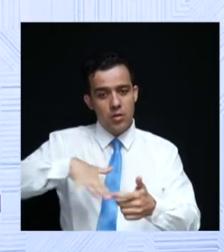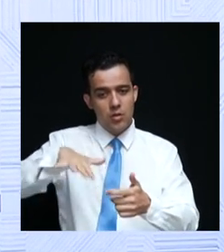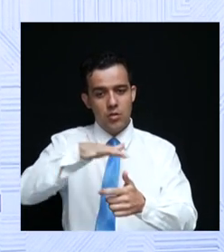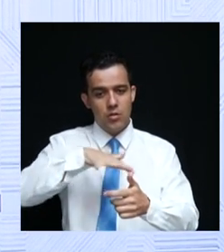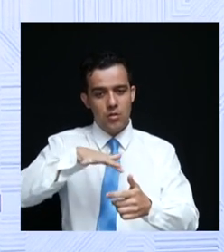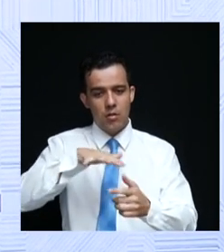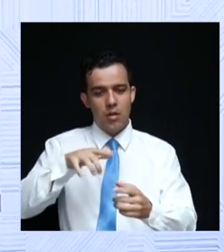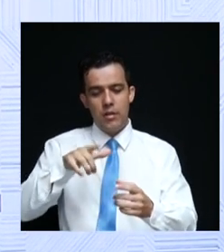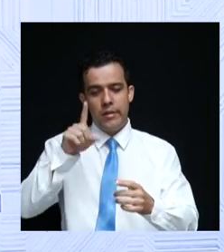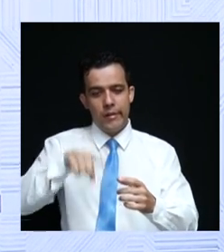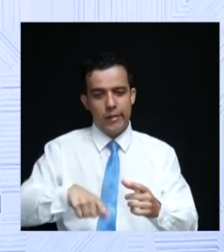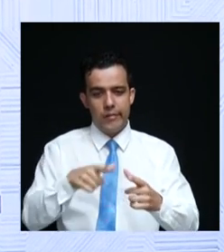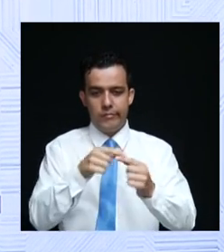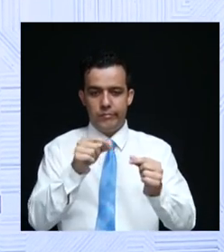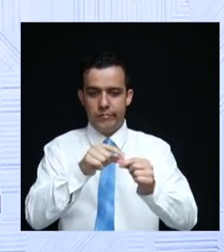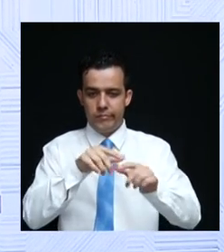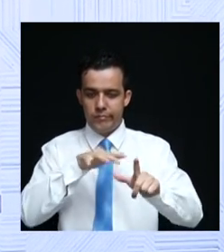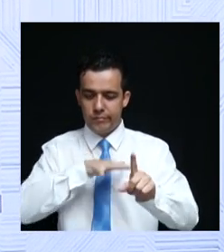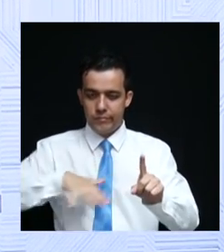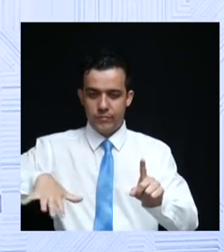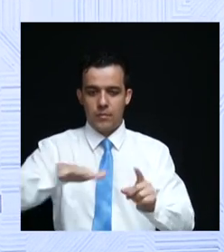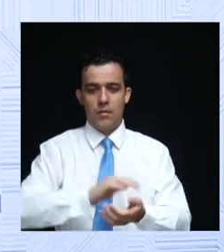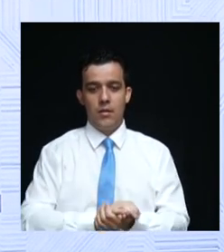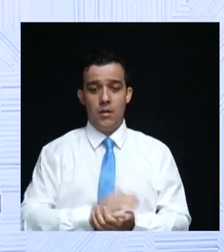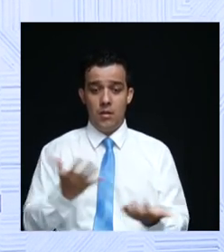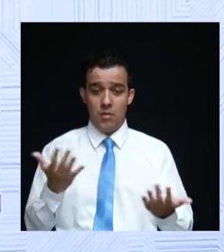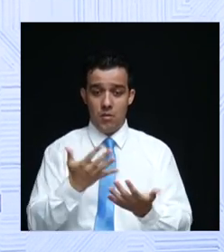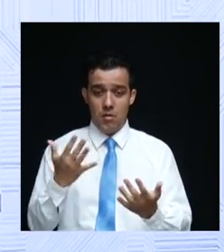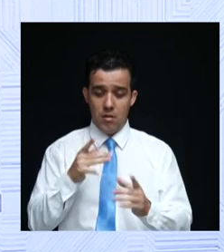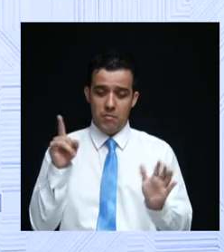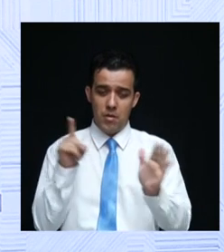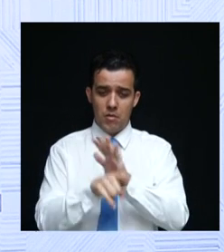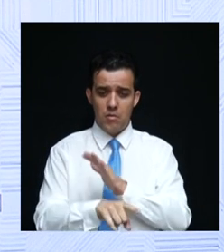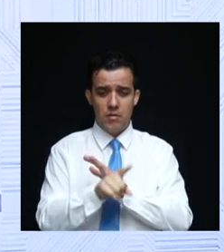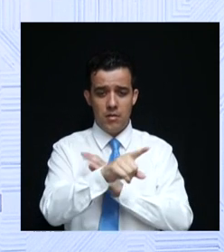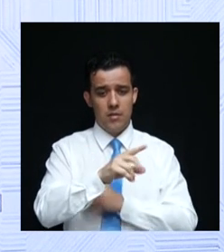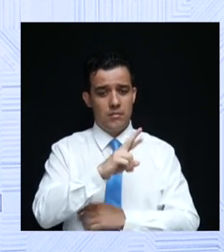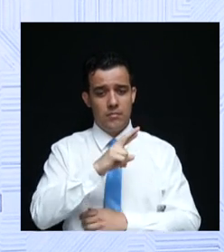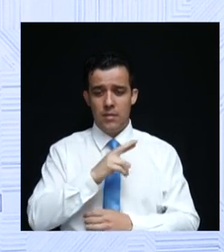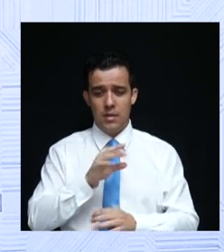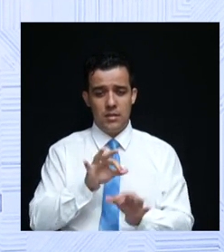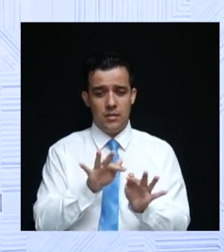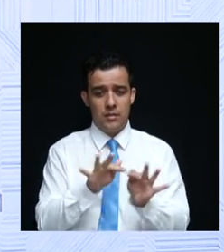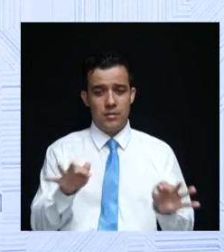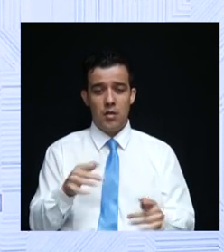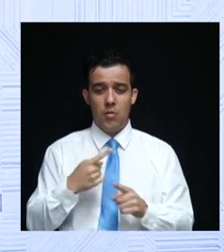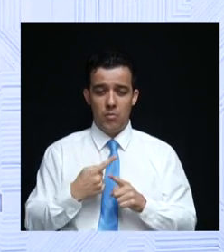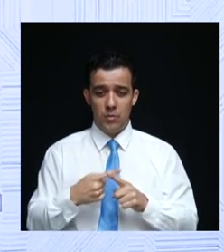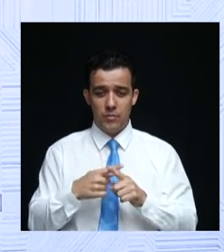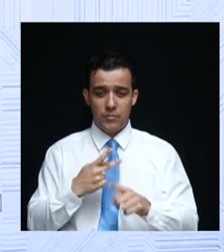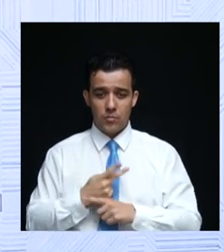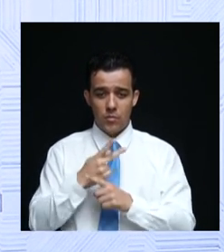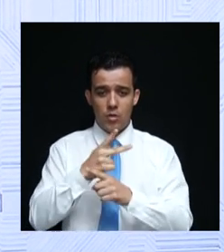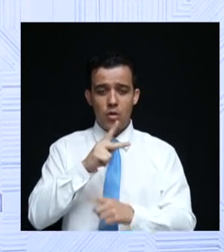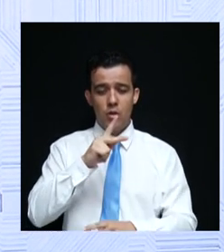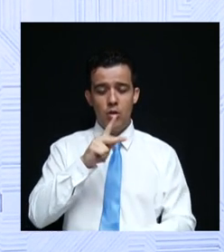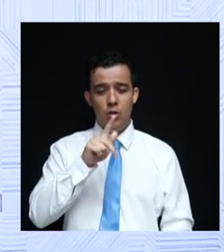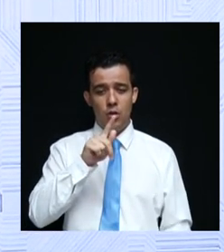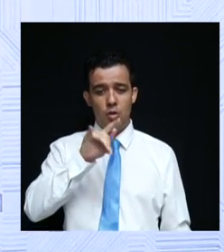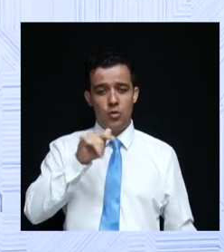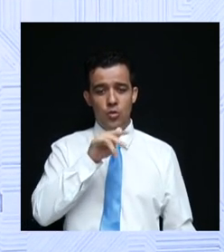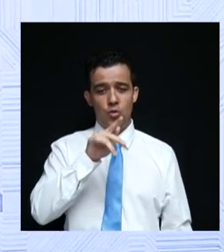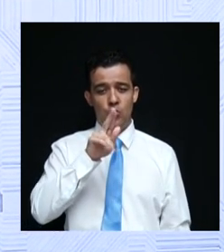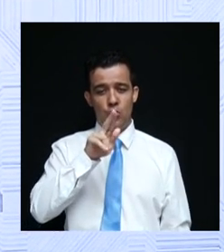entorno do Distrito Federal. Agora, essa pergunta, essa colocação é muito simples de resposta. Aquele que procura o Juarez Barbosa atrás de um